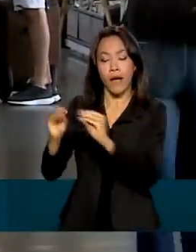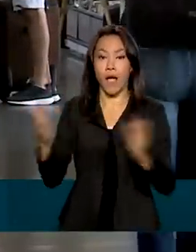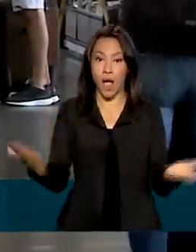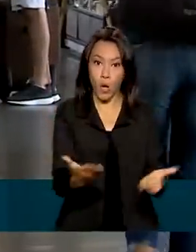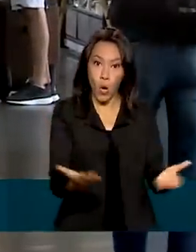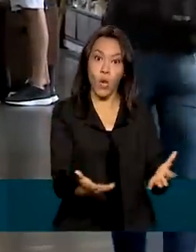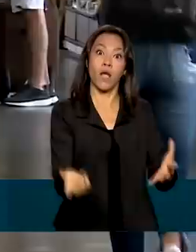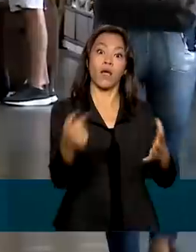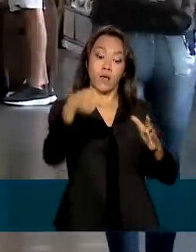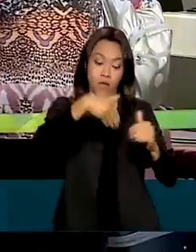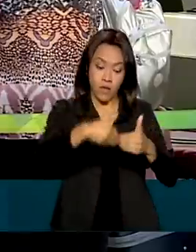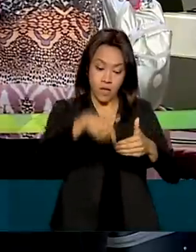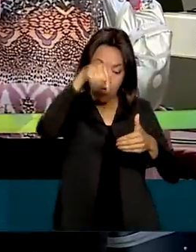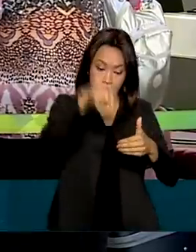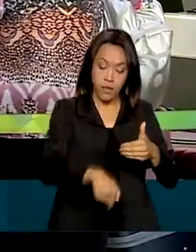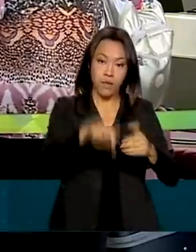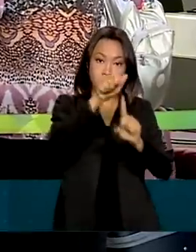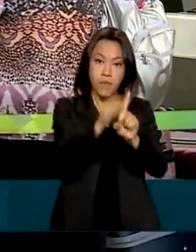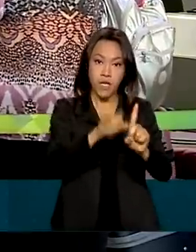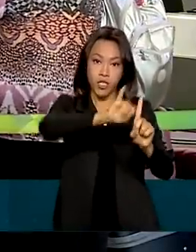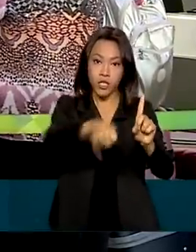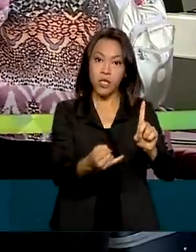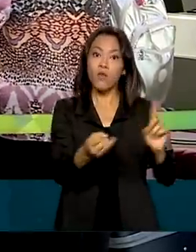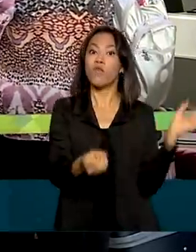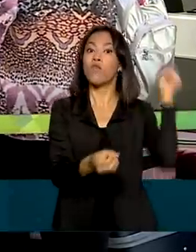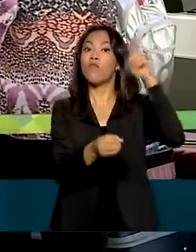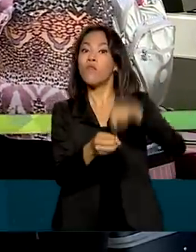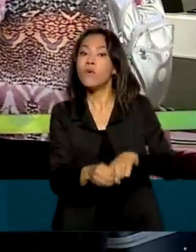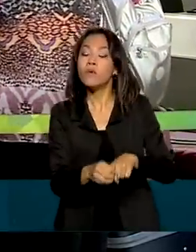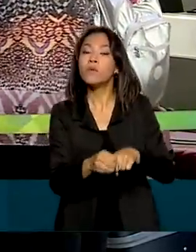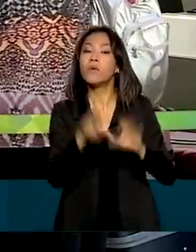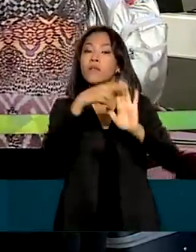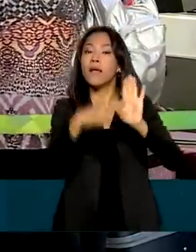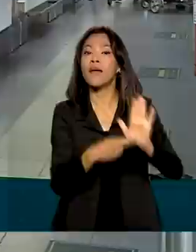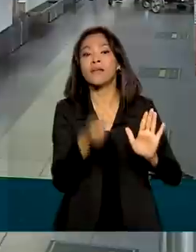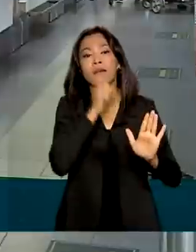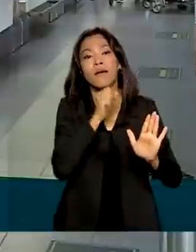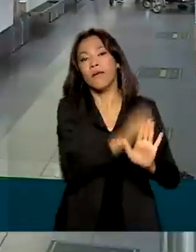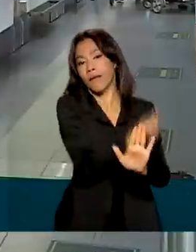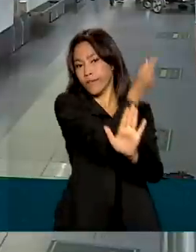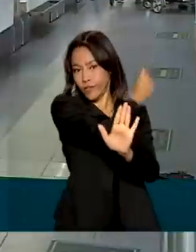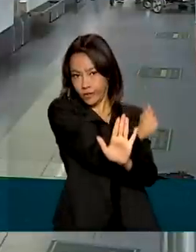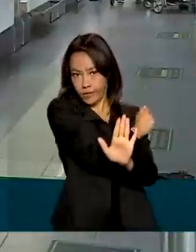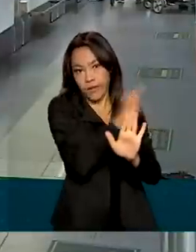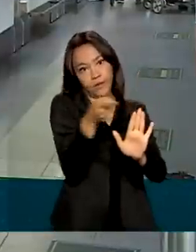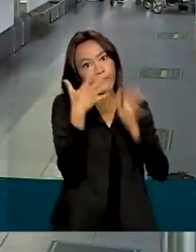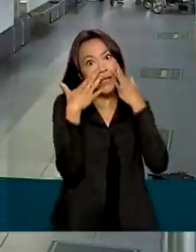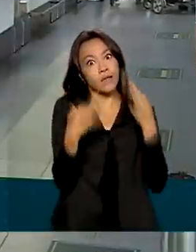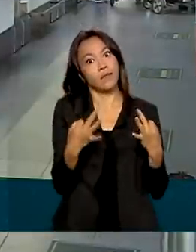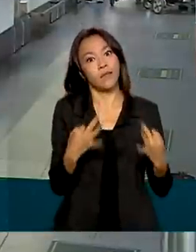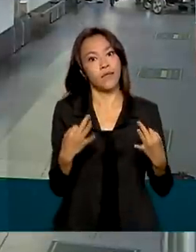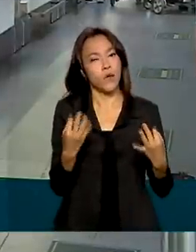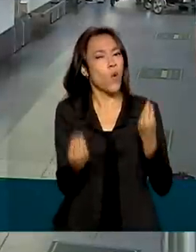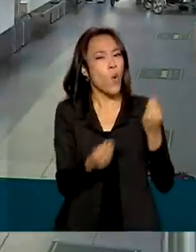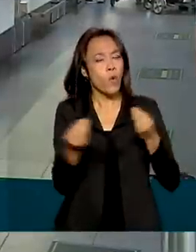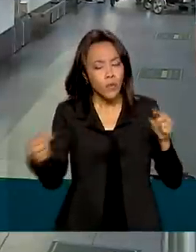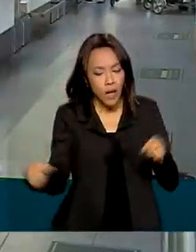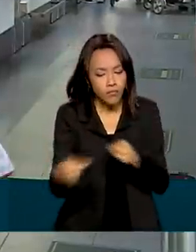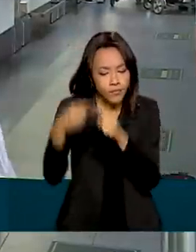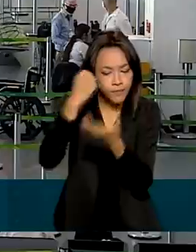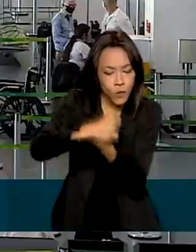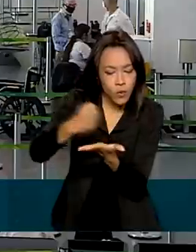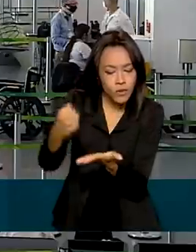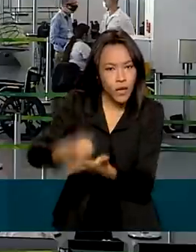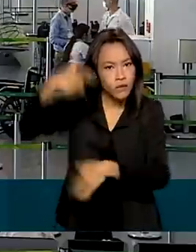as regras anteriores. E quem pretende viajar precisa ficar atento ao que está previsto nos contratos na hora da